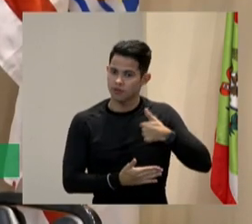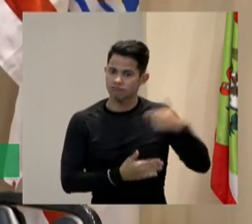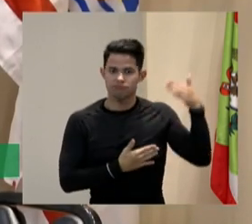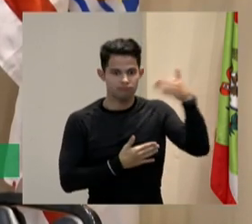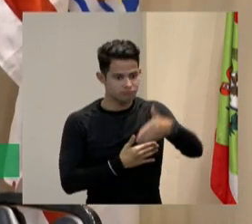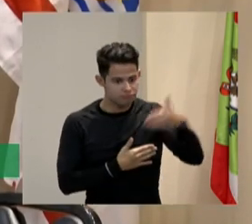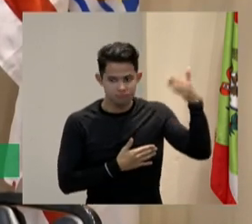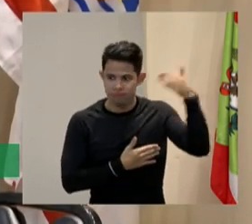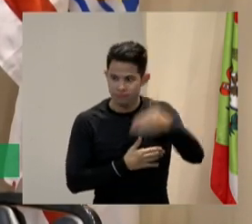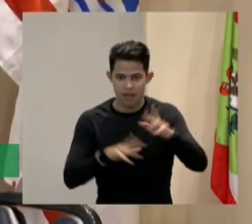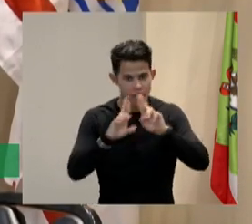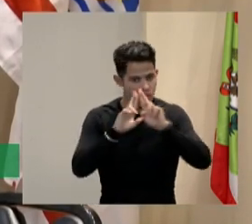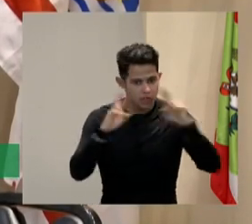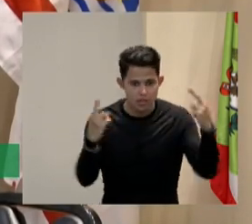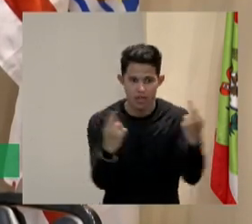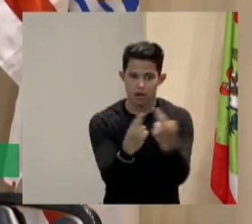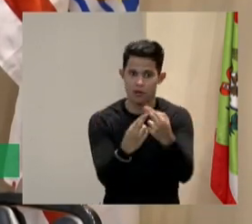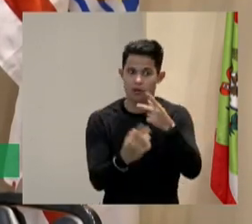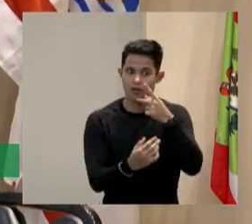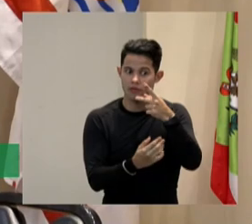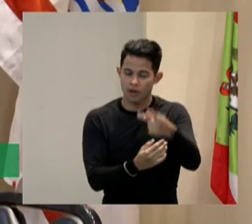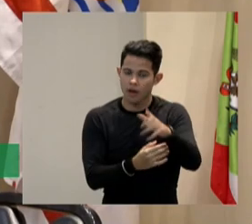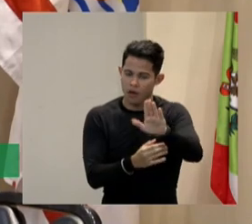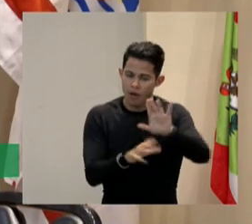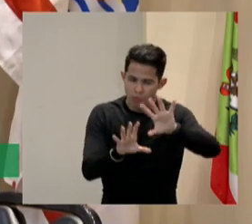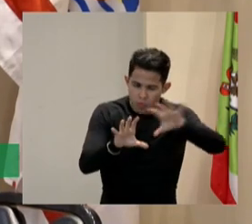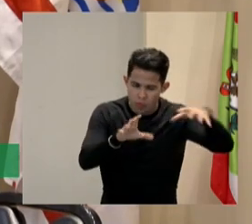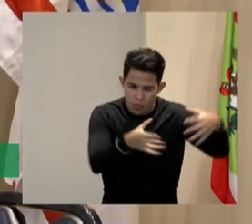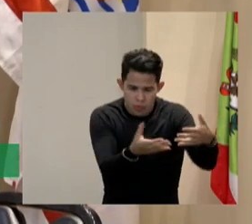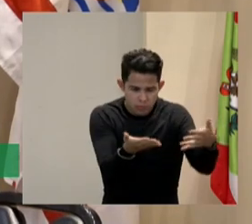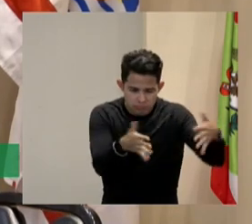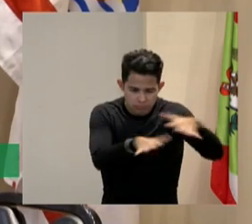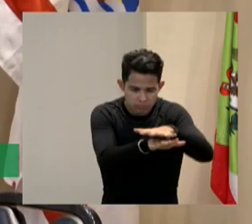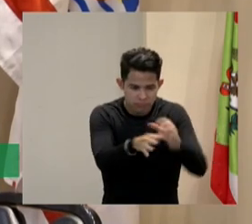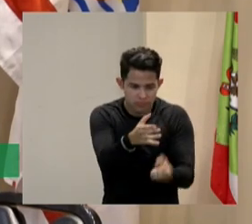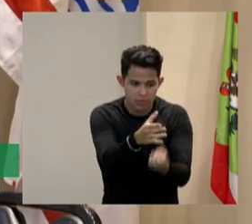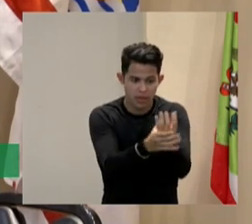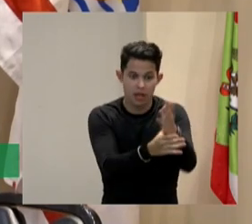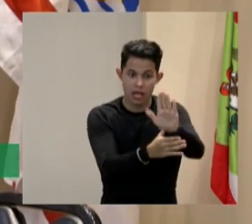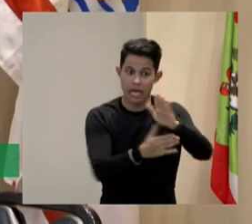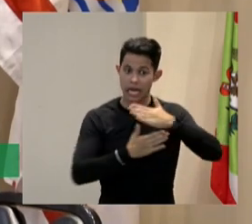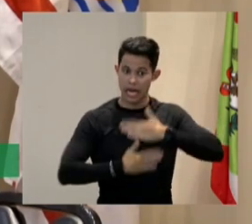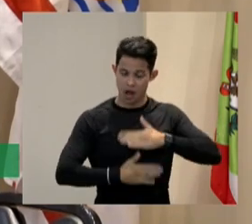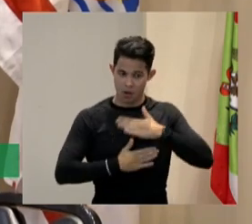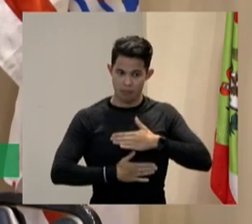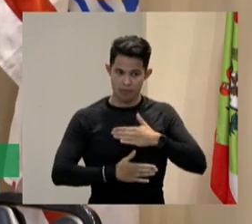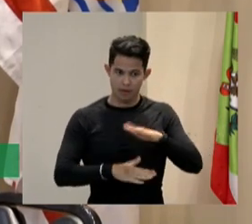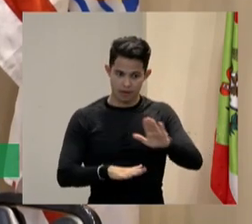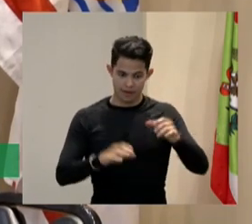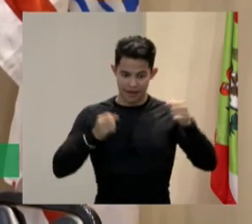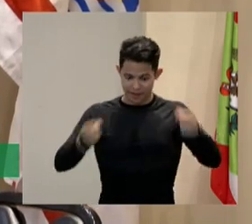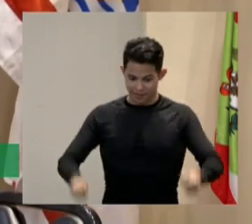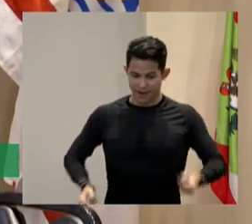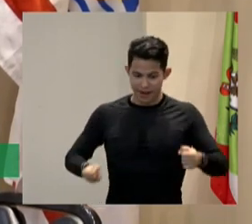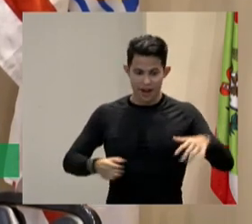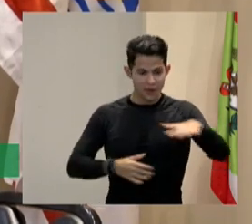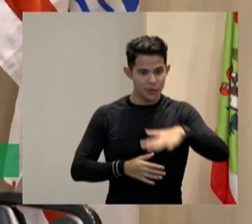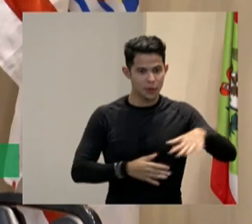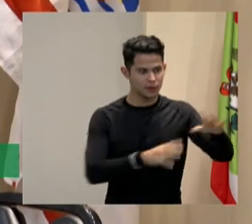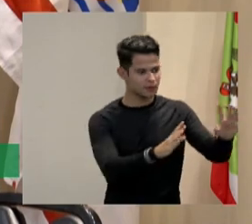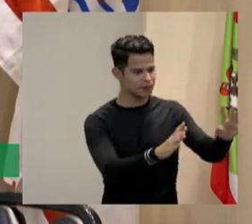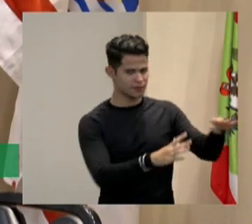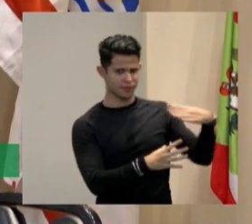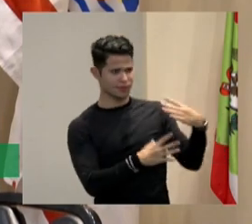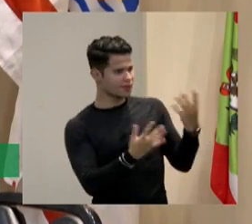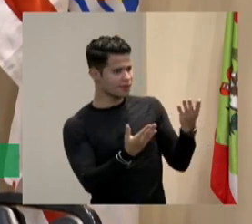com esses grupos hoje, falo, a gente está aqui, vamos montar um grupo de inclusão, calma com o cadeirante. Eu sempre falo assim, aí todo mundo já dá, mas por que você está falando isso?